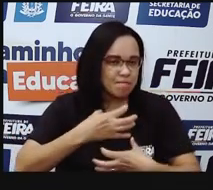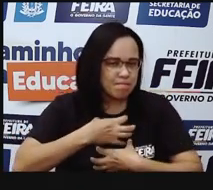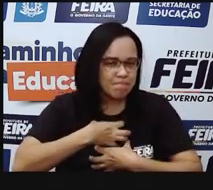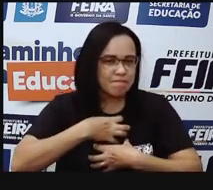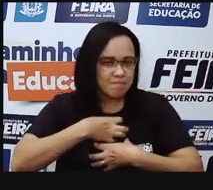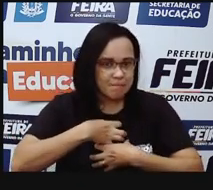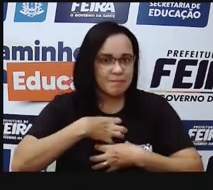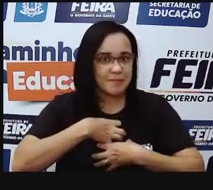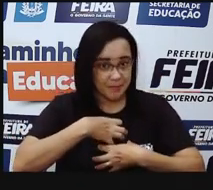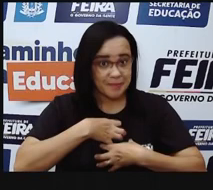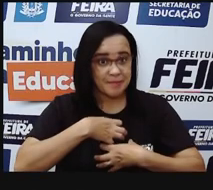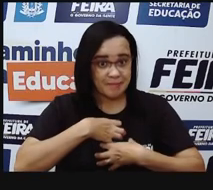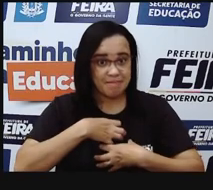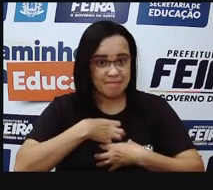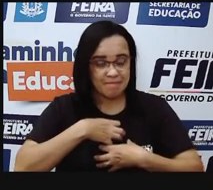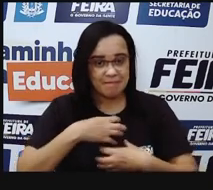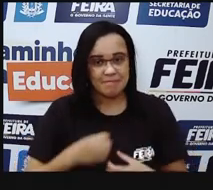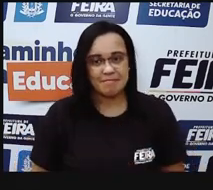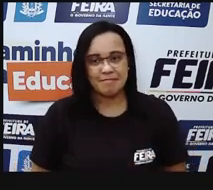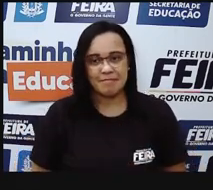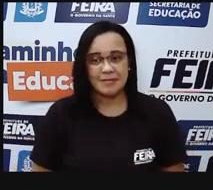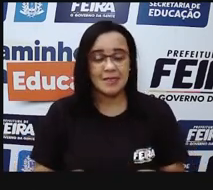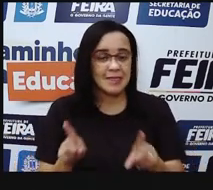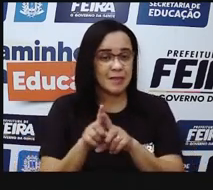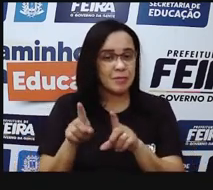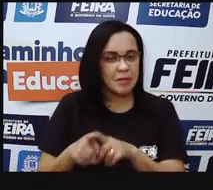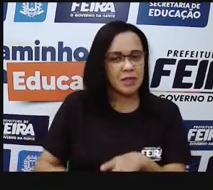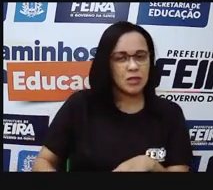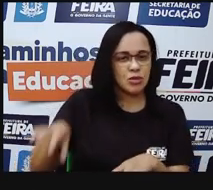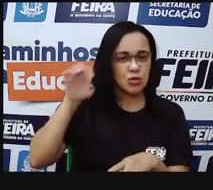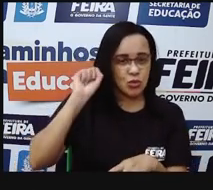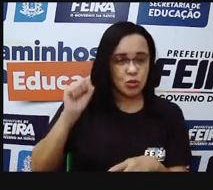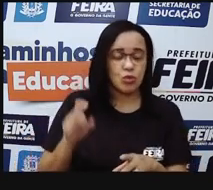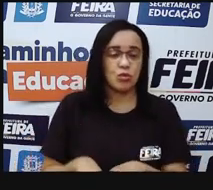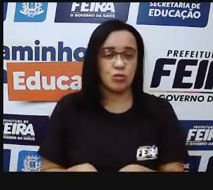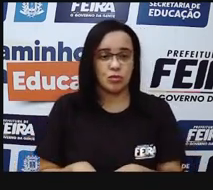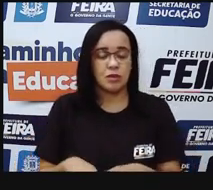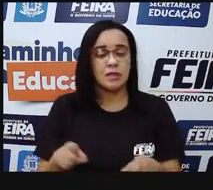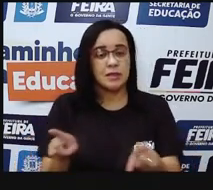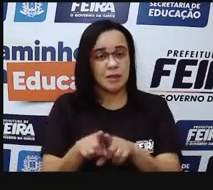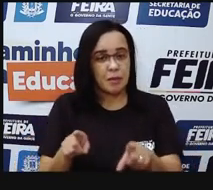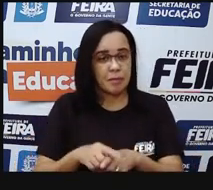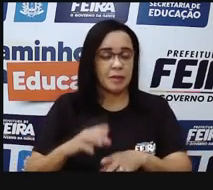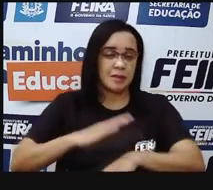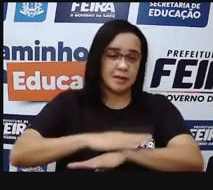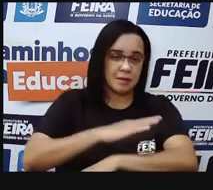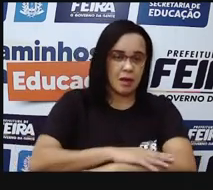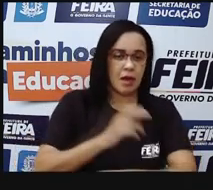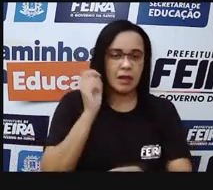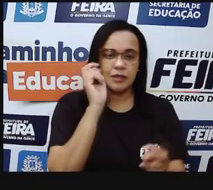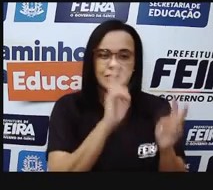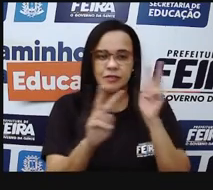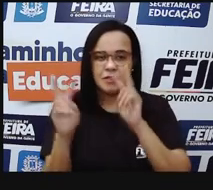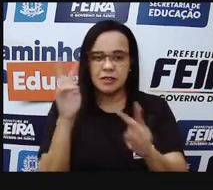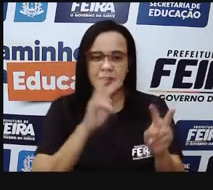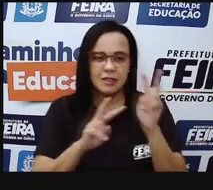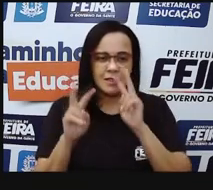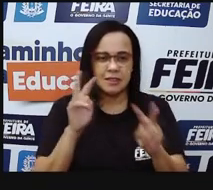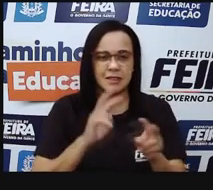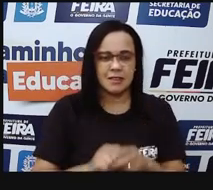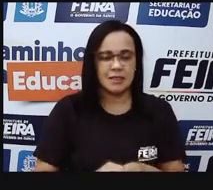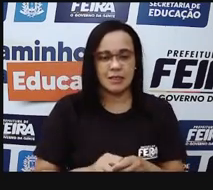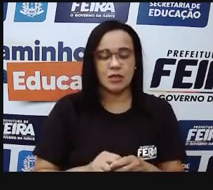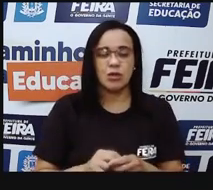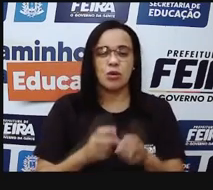Porque são essas sensações, né? Do espetáculo, da visão, do olfato, do paladar, da audição, que a gente consegue